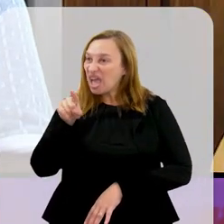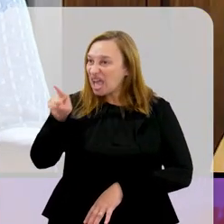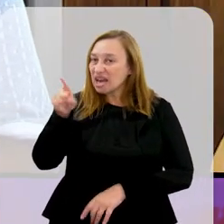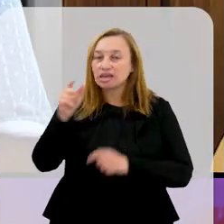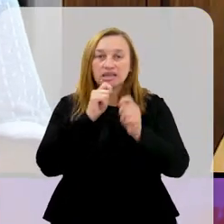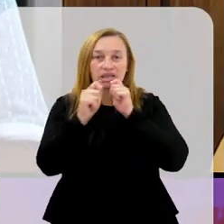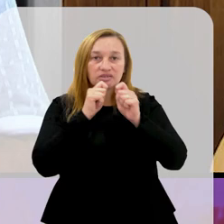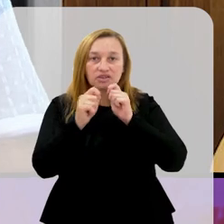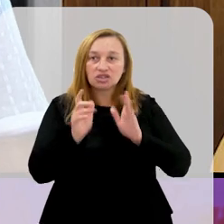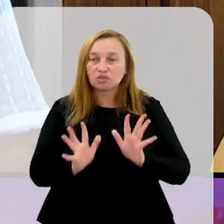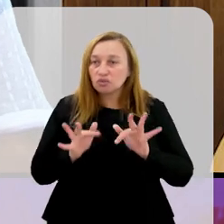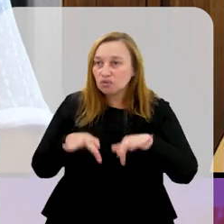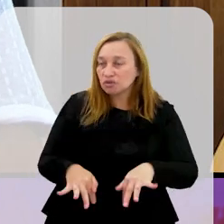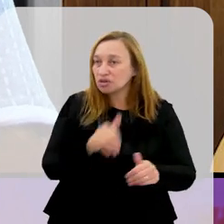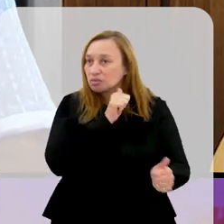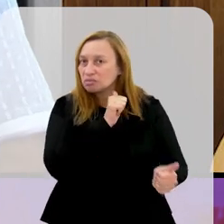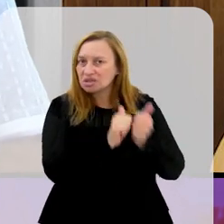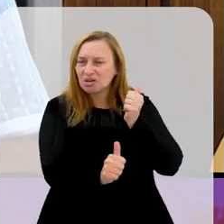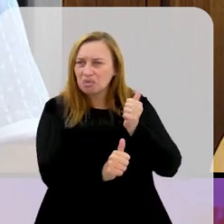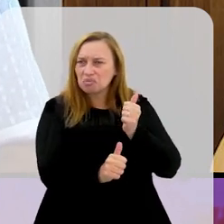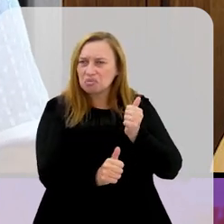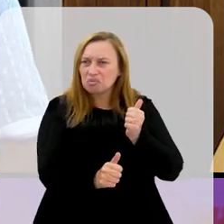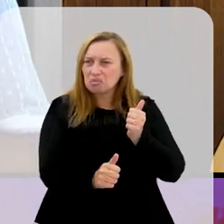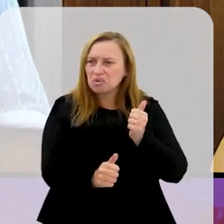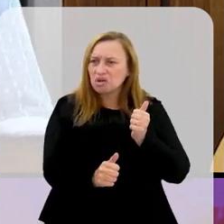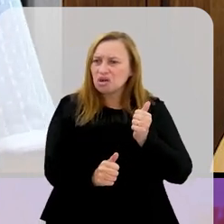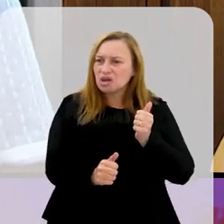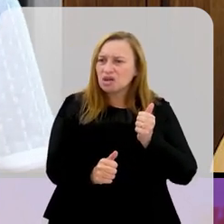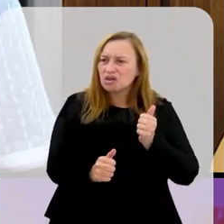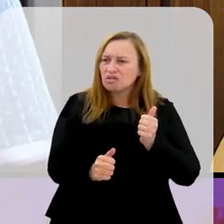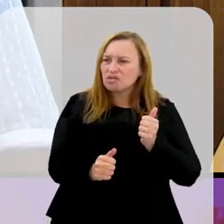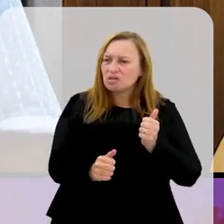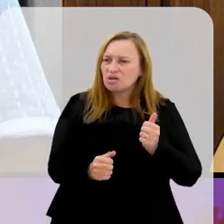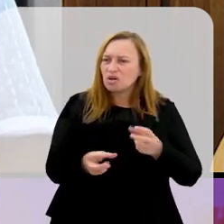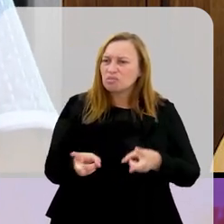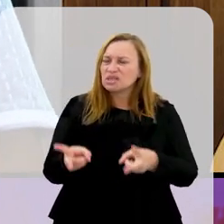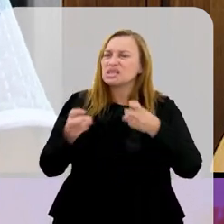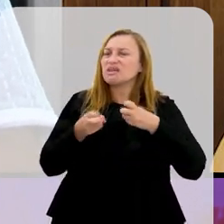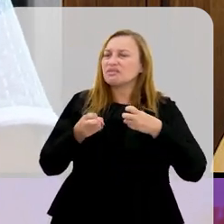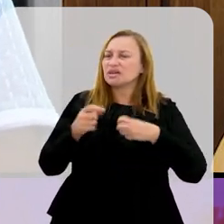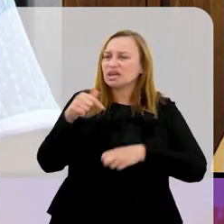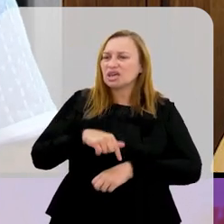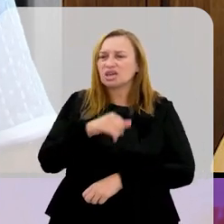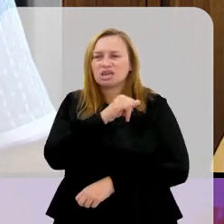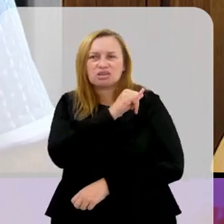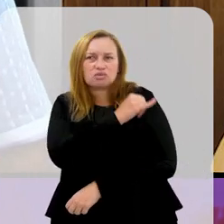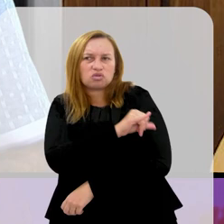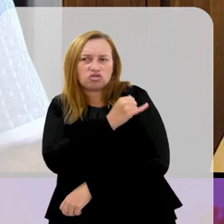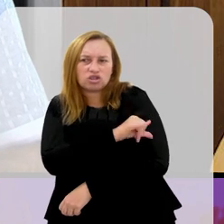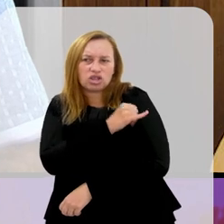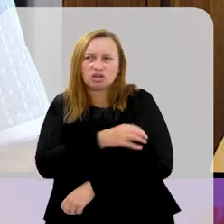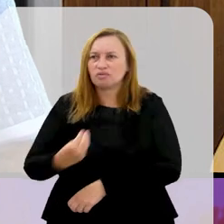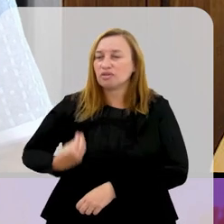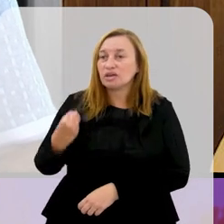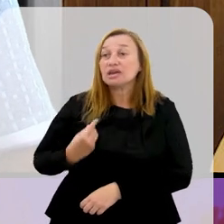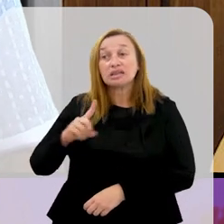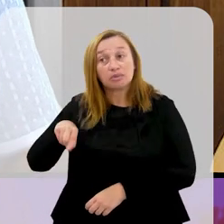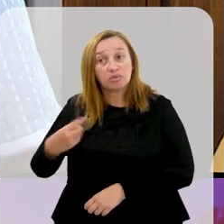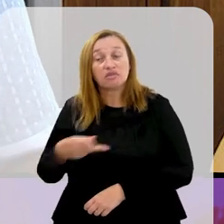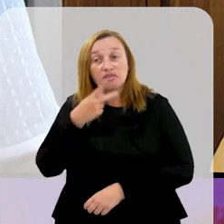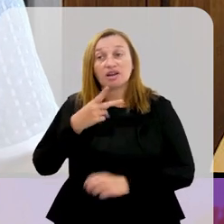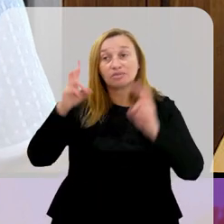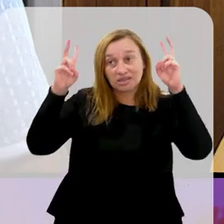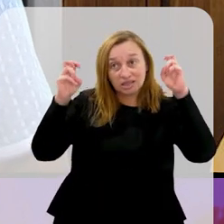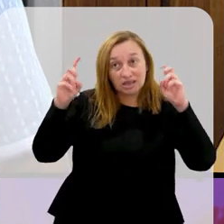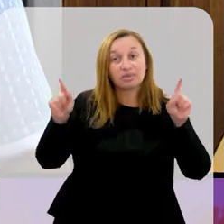depois do fim dos jogos. Talvez isso seja um dos retratos do que a gente está vivendo no futebol aqui do Rio de Janeiro. Já, já,